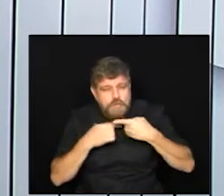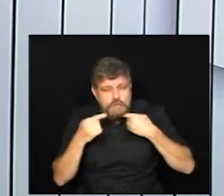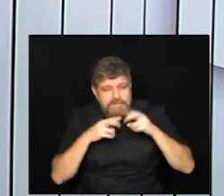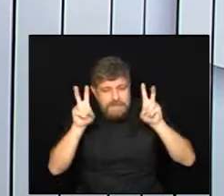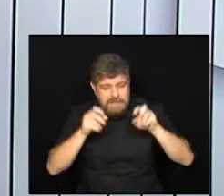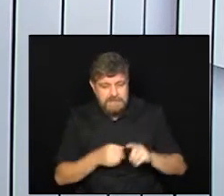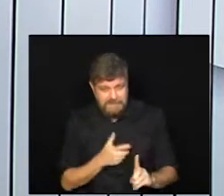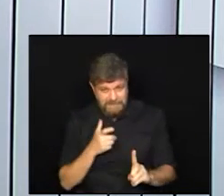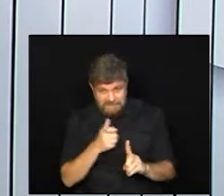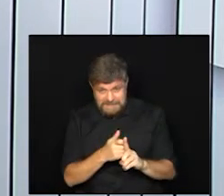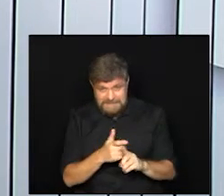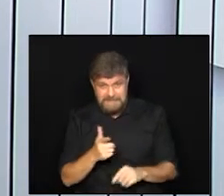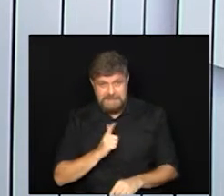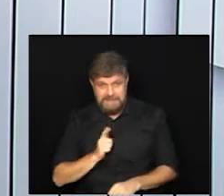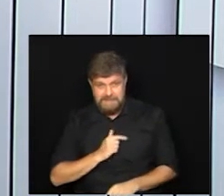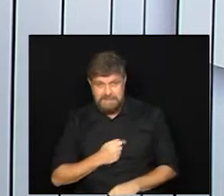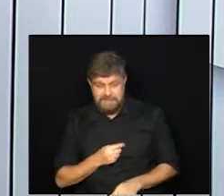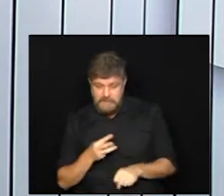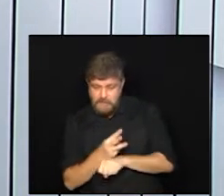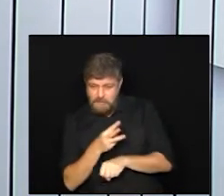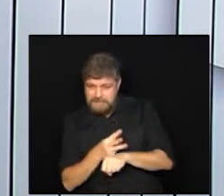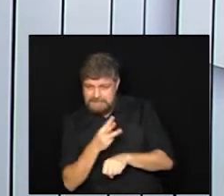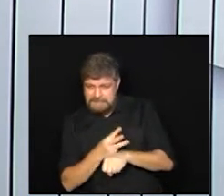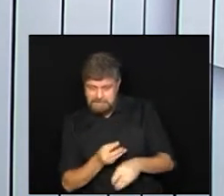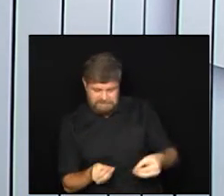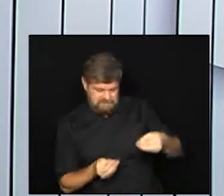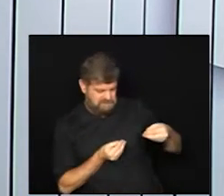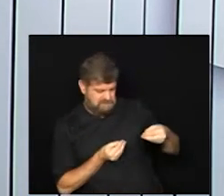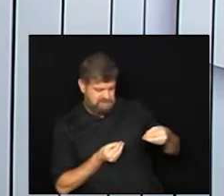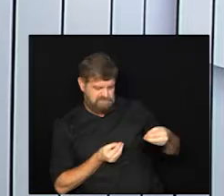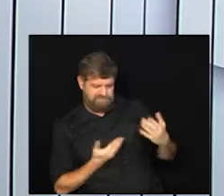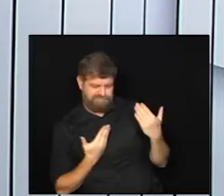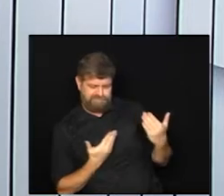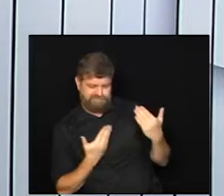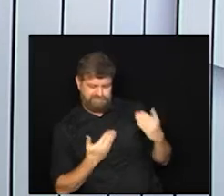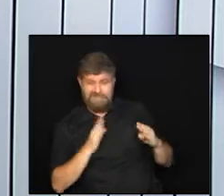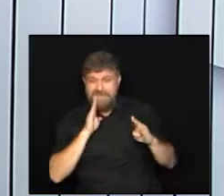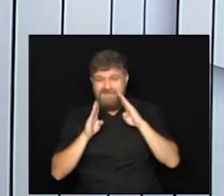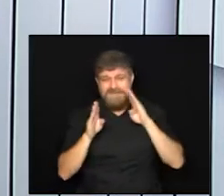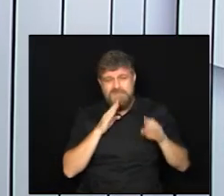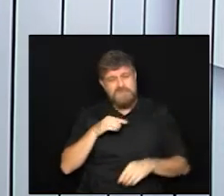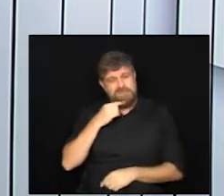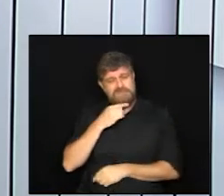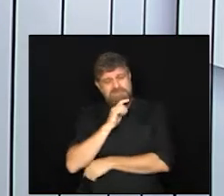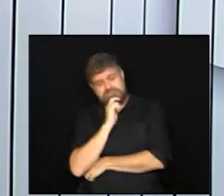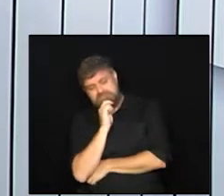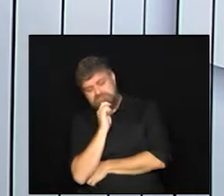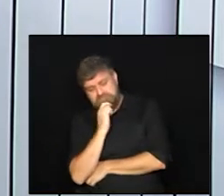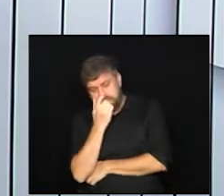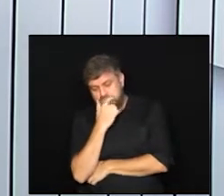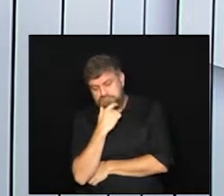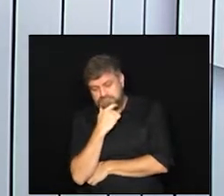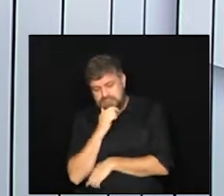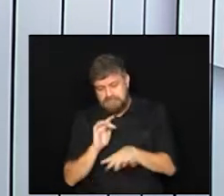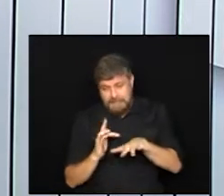vacina recebeu alguma coisa aí no seu WhatsApp viu alguma coisa no Facebook no Twitter em todas as redes sociais alguém